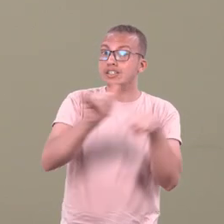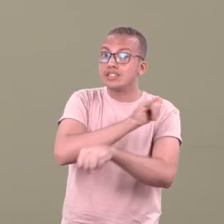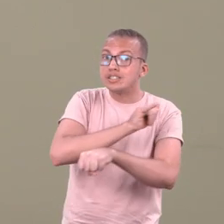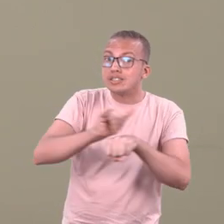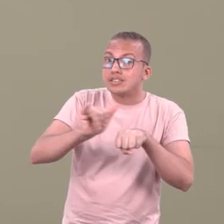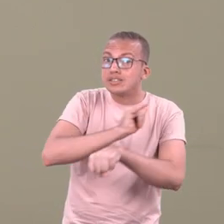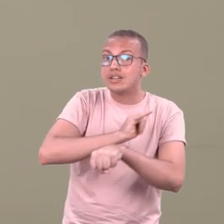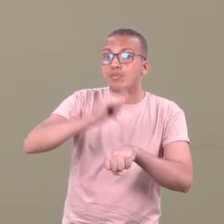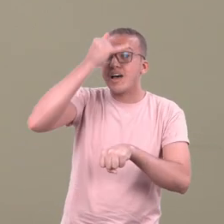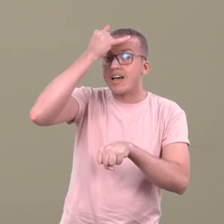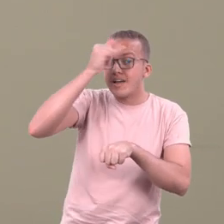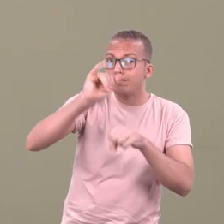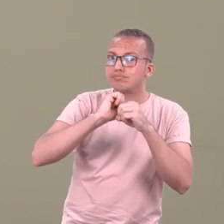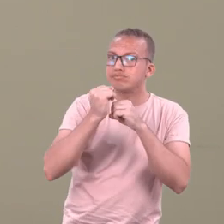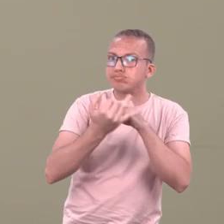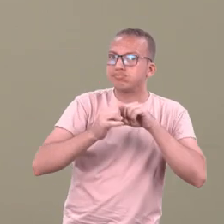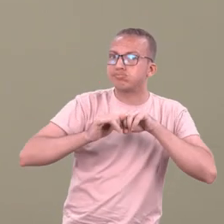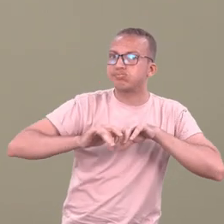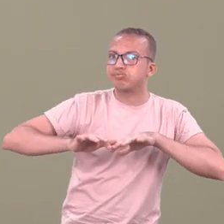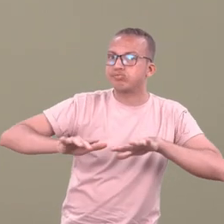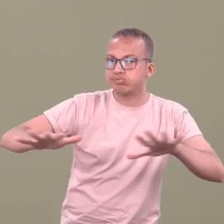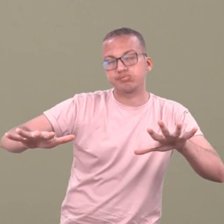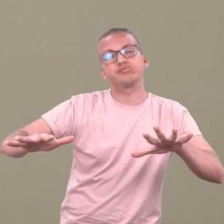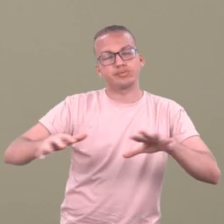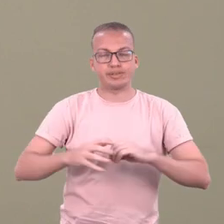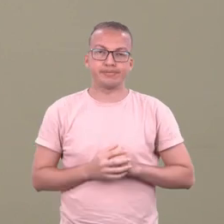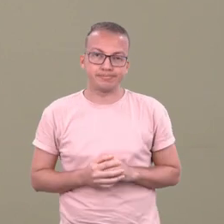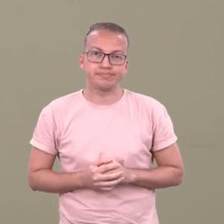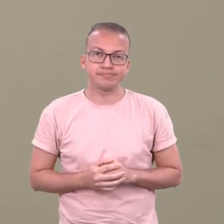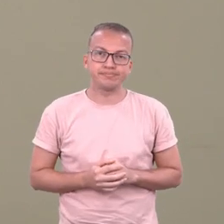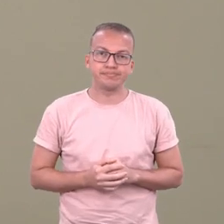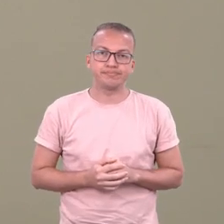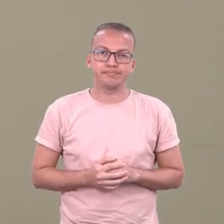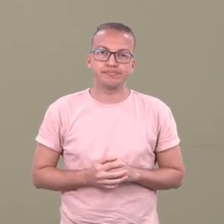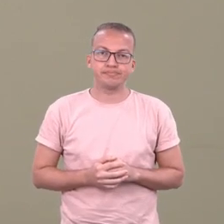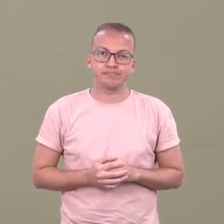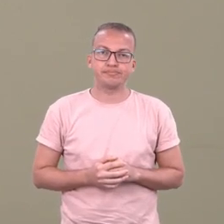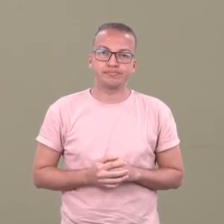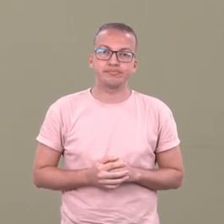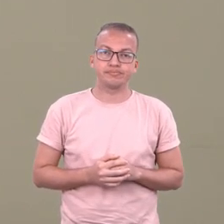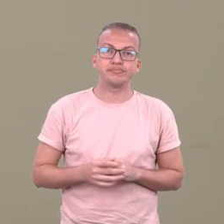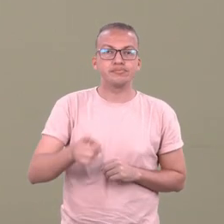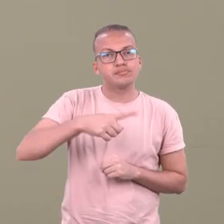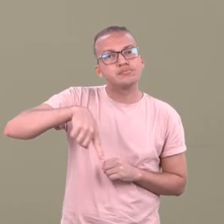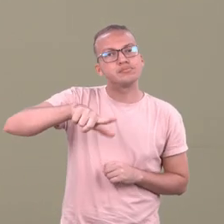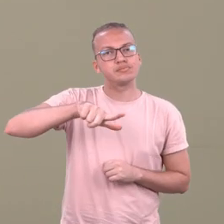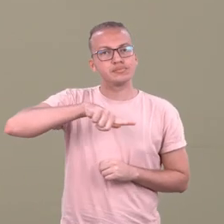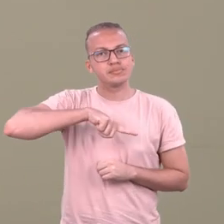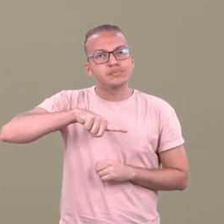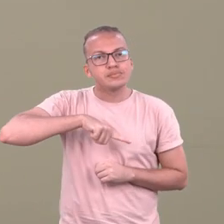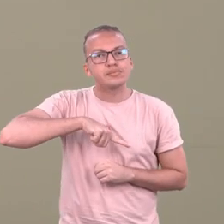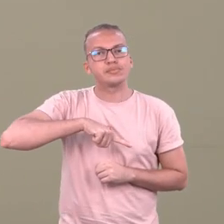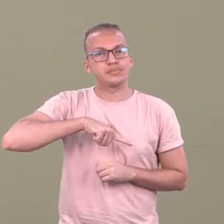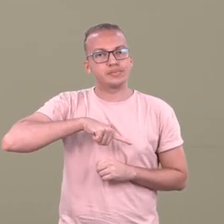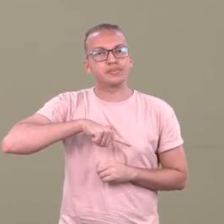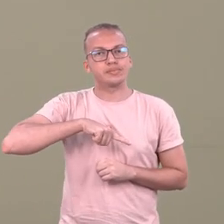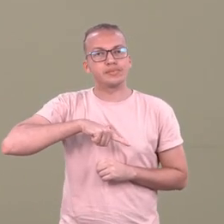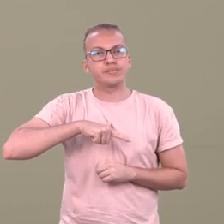combate, de enfrentamento à pandemia da Covid. Temos também um ambiente